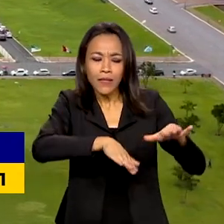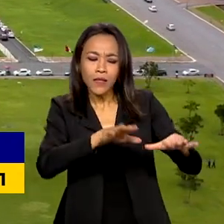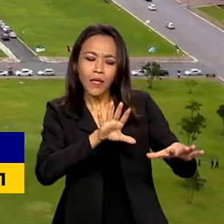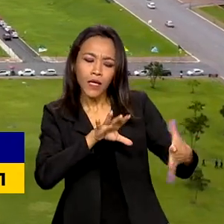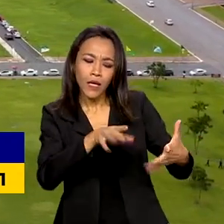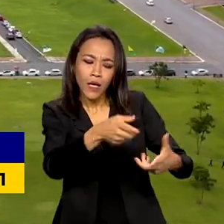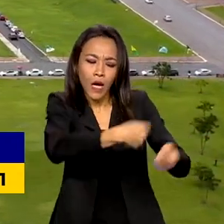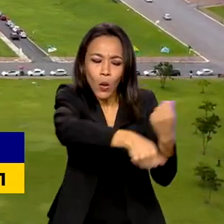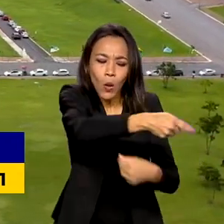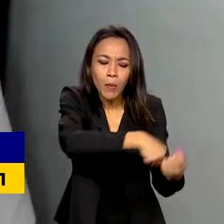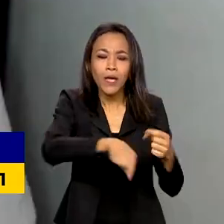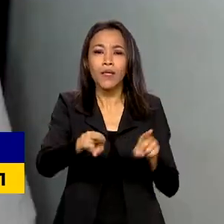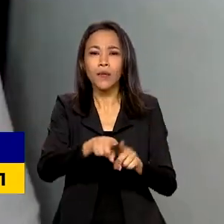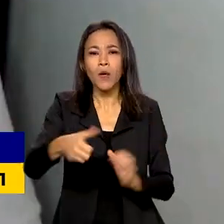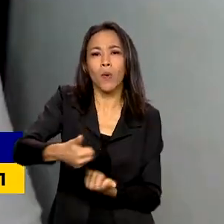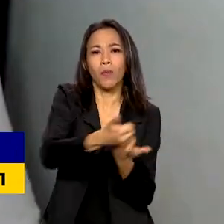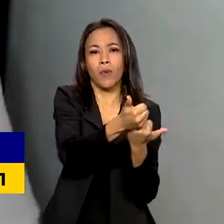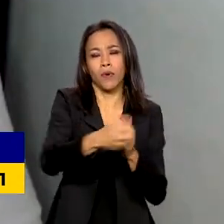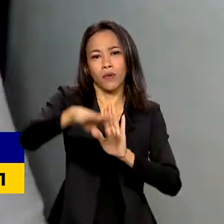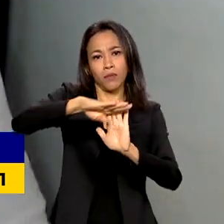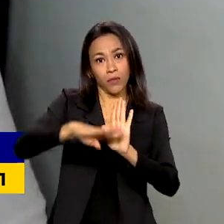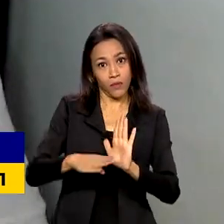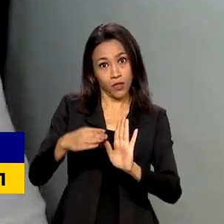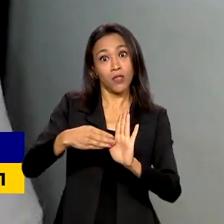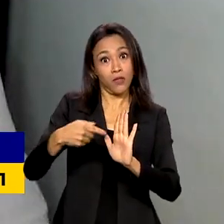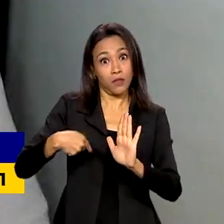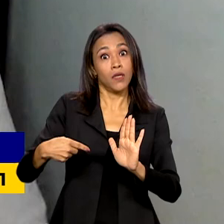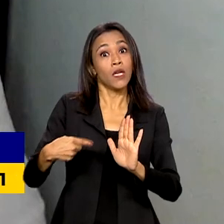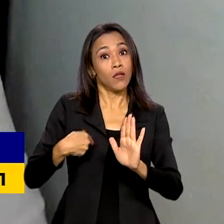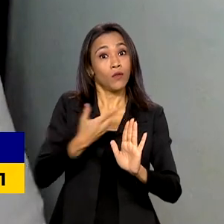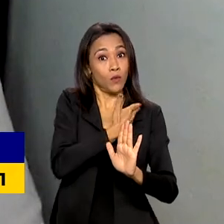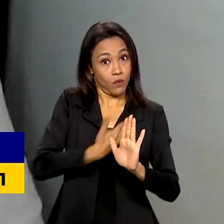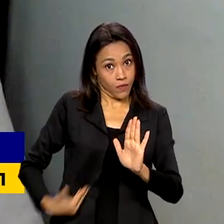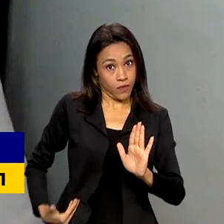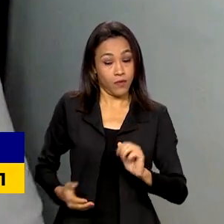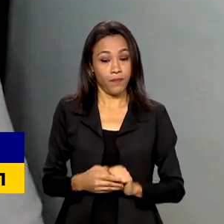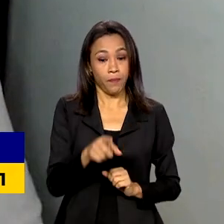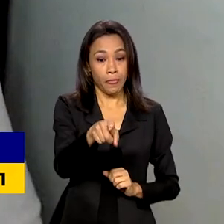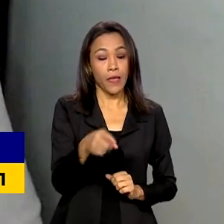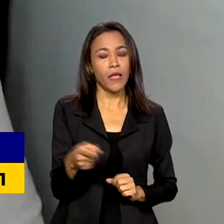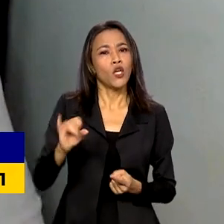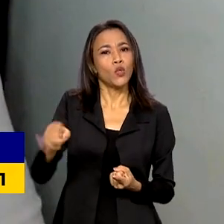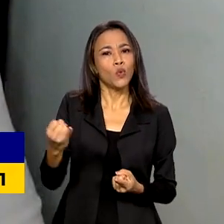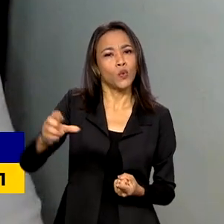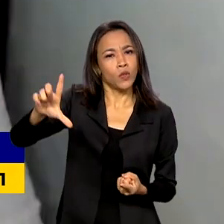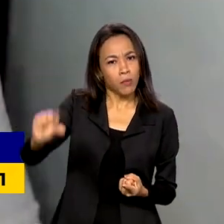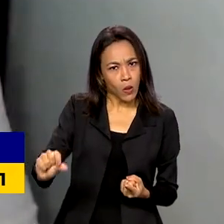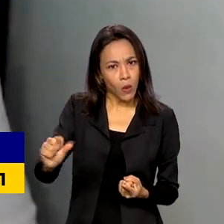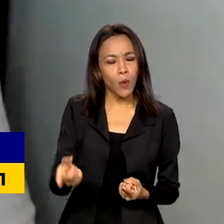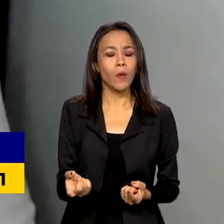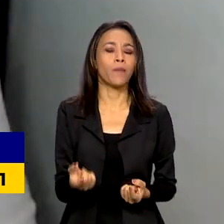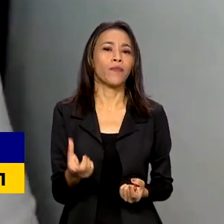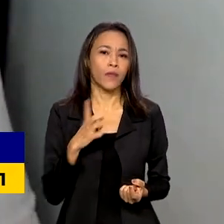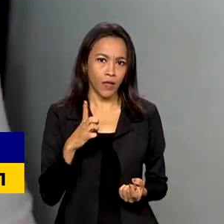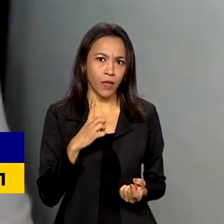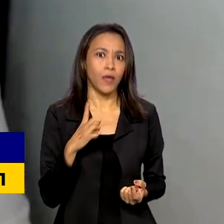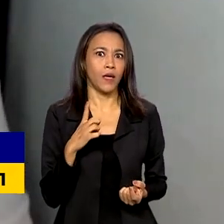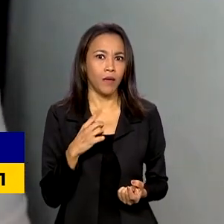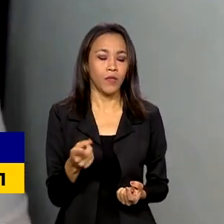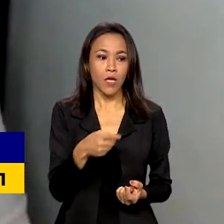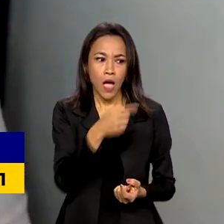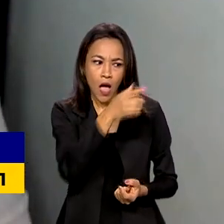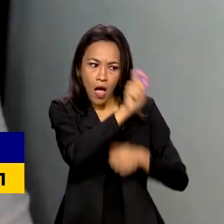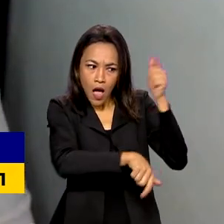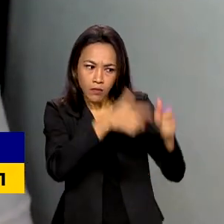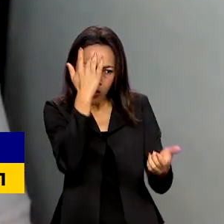adotadas pelo governo. Você ter uma melhora da inflação, você ter realmente uma expectativa de juros em queda, você ter o poder de